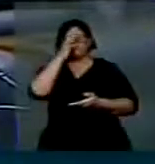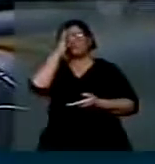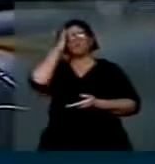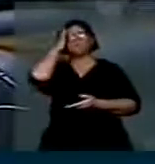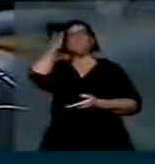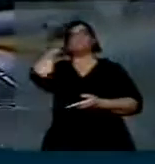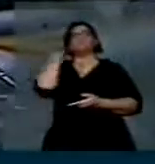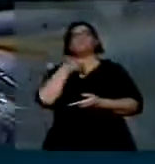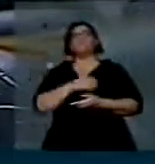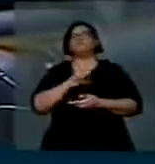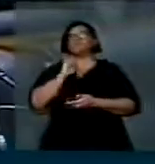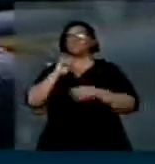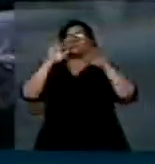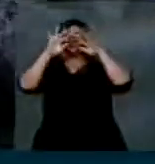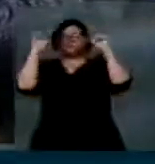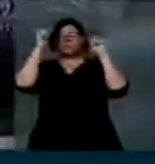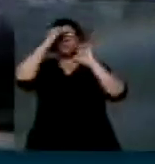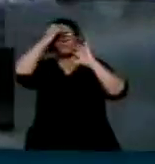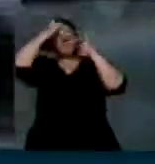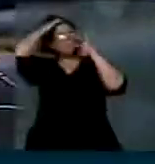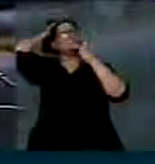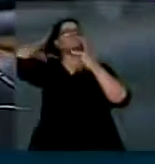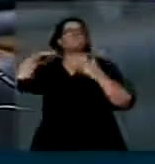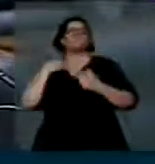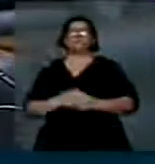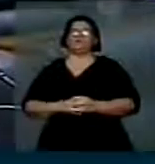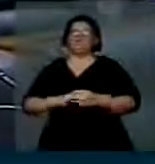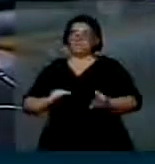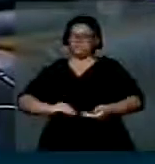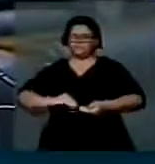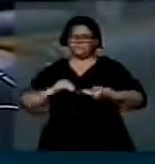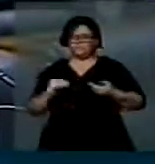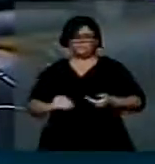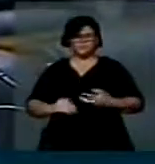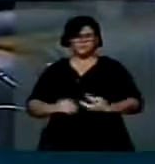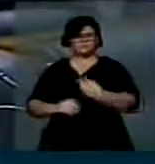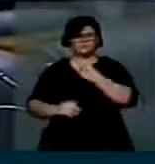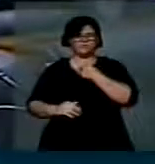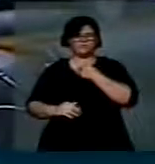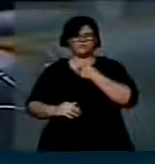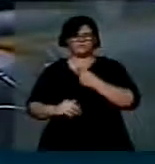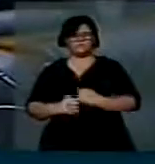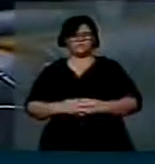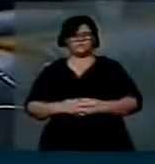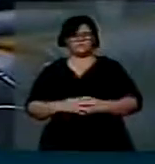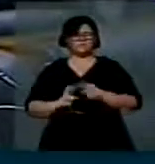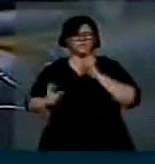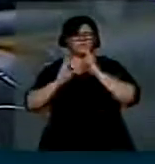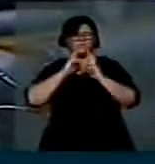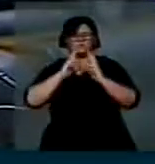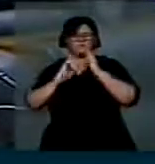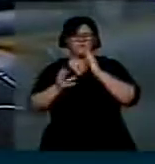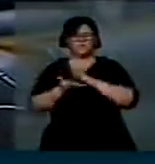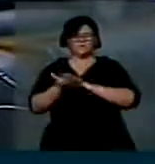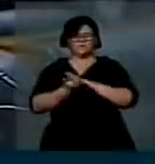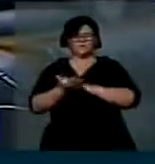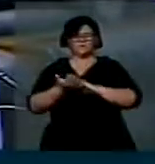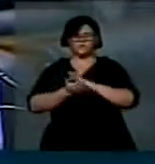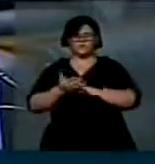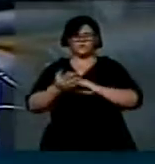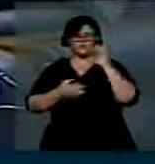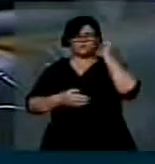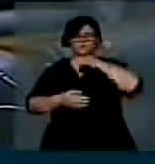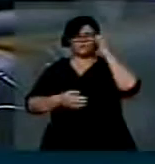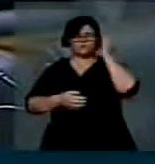Supremo decidir desta forma, o Congresso Nacional não tem motivo para reclamar de interferência